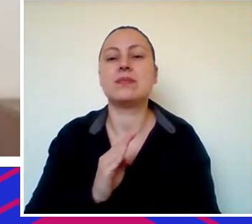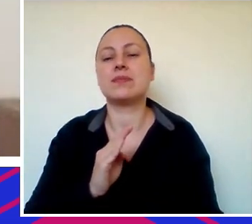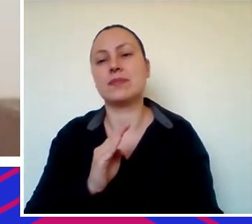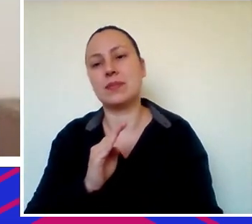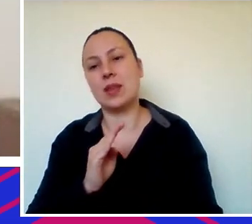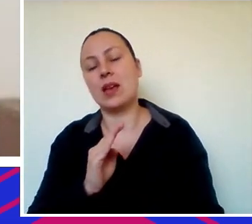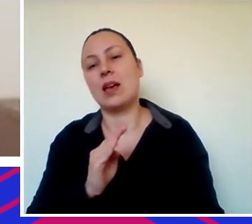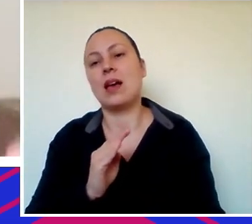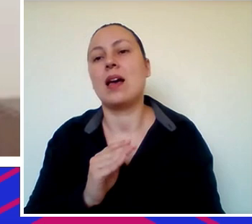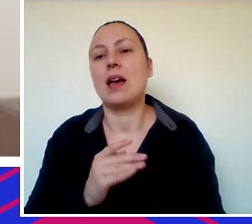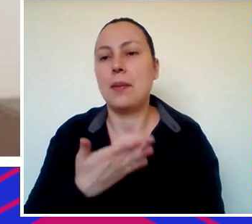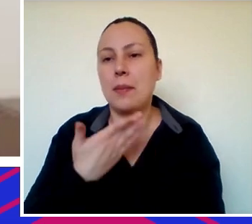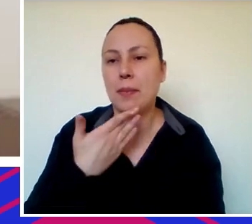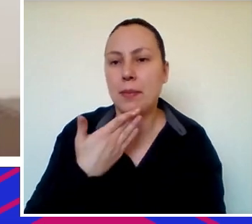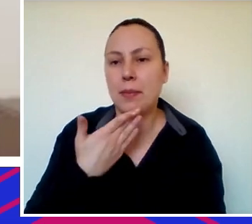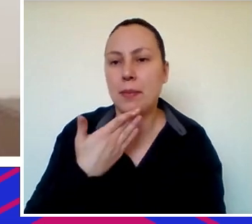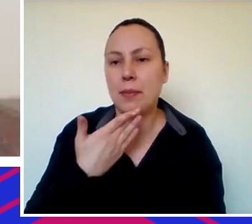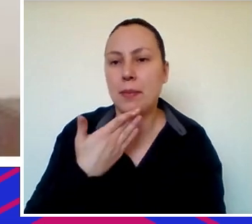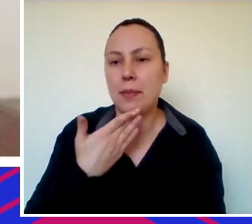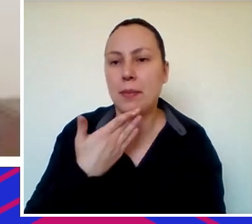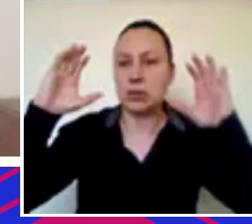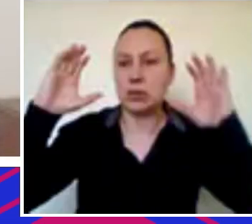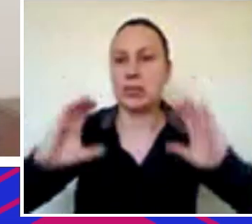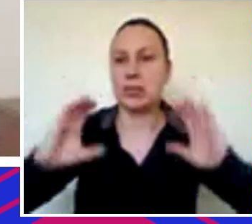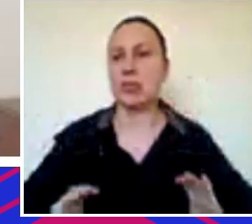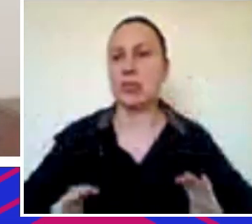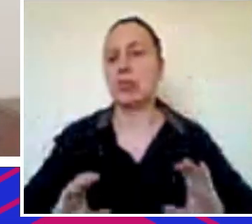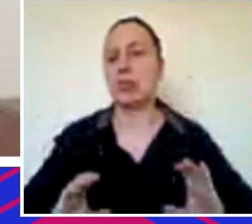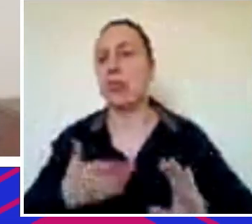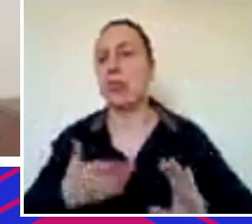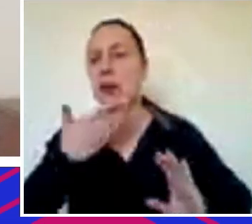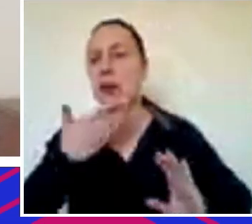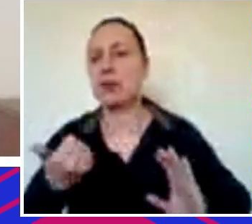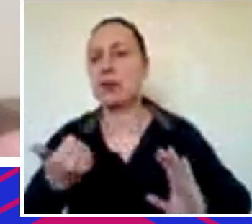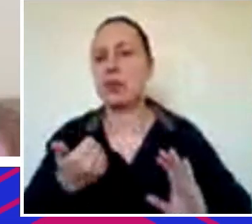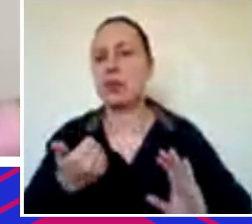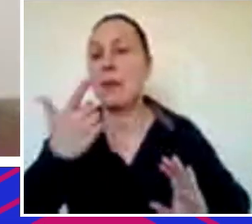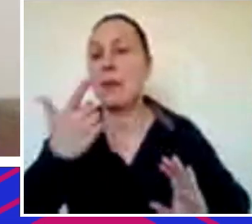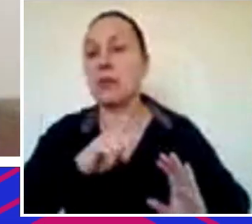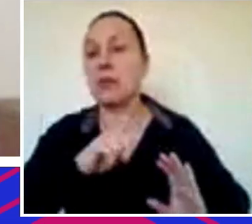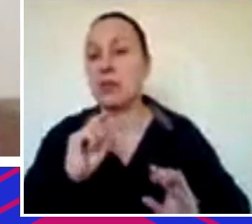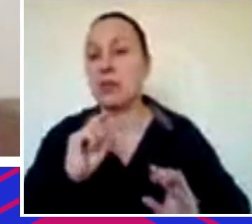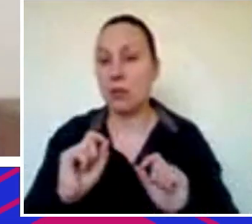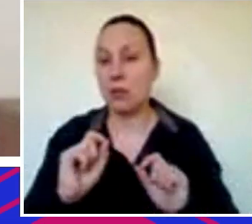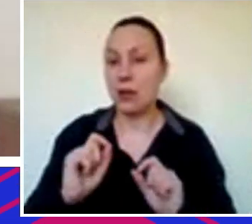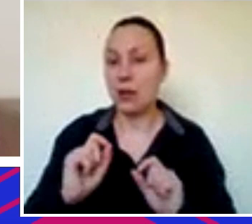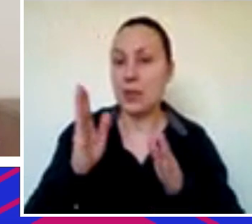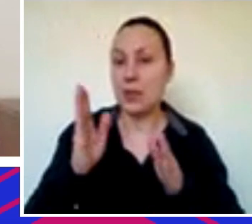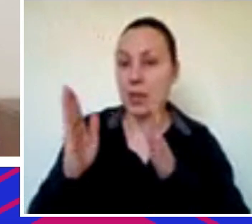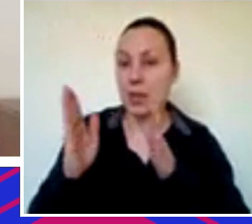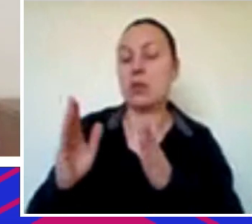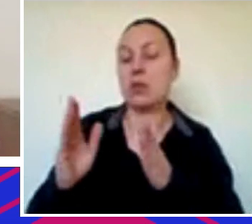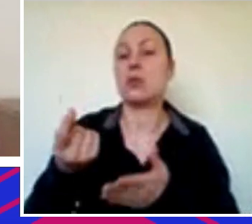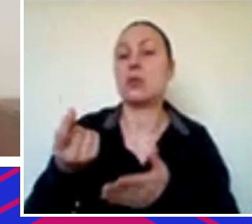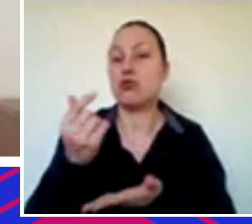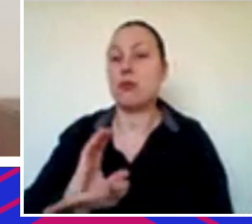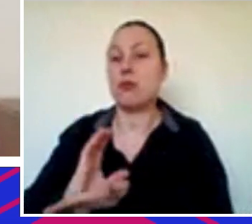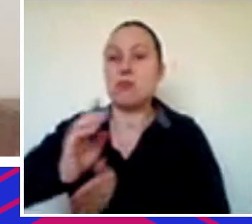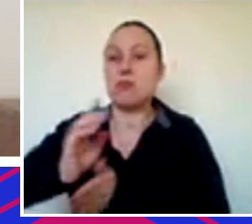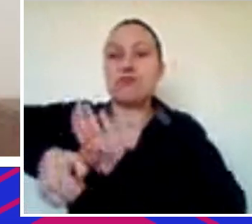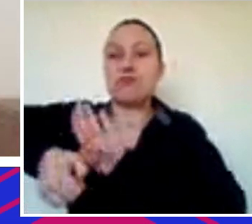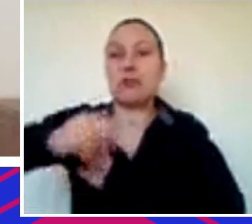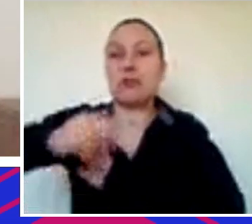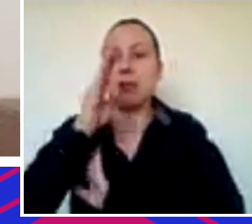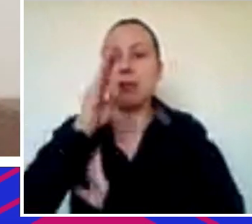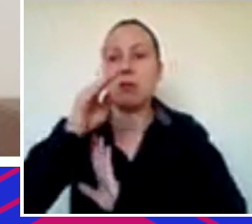upgrade de cidadania muito rápido para poder até receber ajuda nesse período, né? Em diversos programas diferentes. Então, o